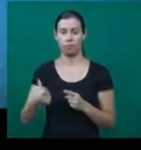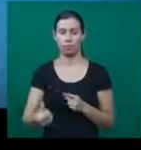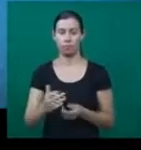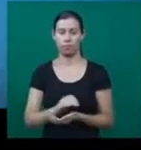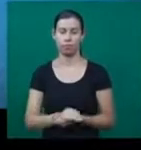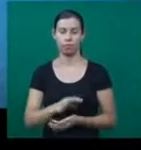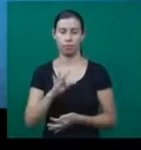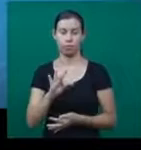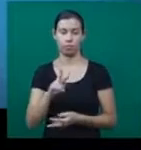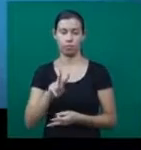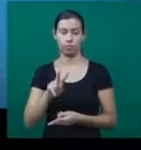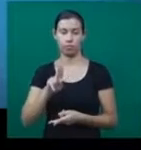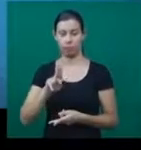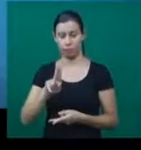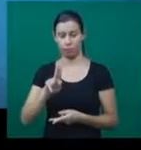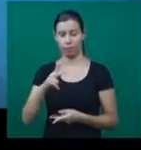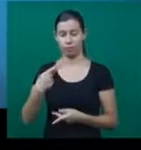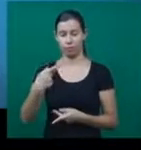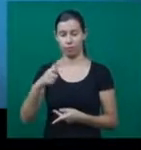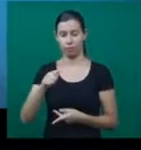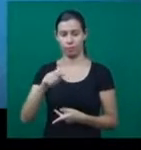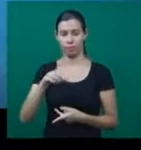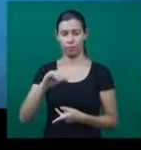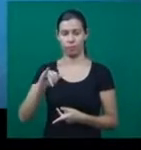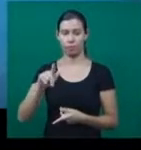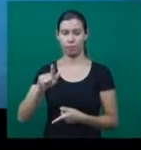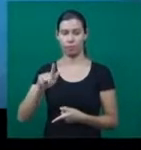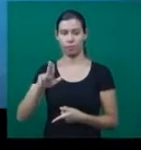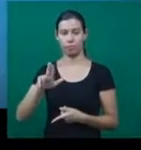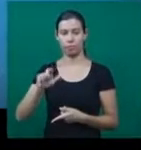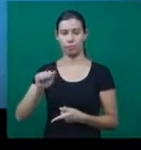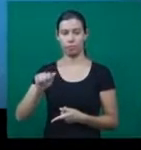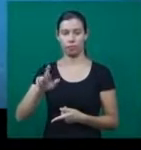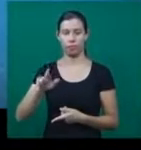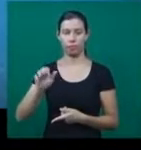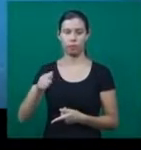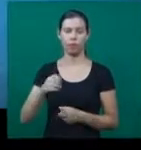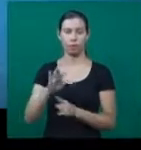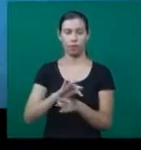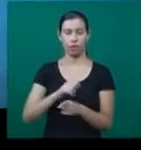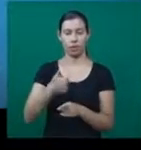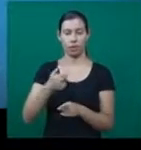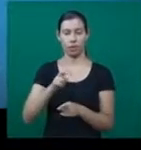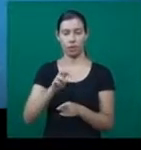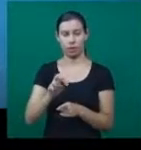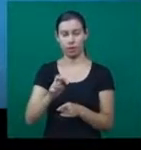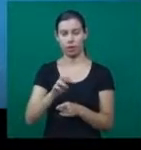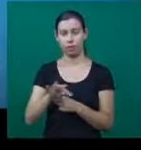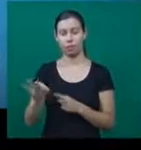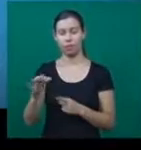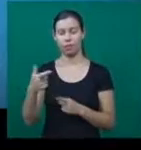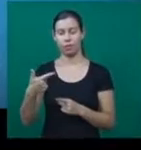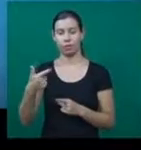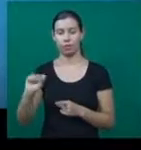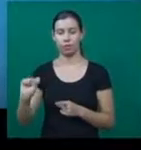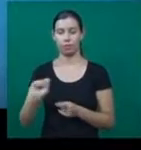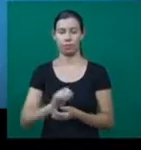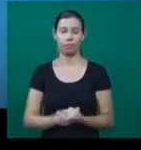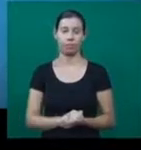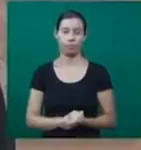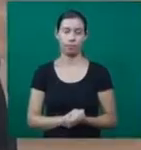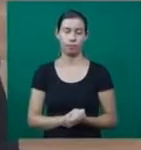Tupaciguara, a temperatura também varia. Entre 15 graus à mínima e à máxima, pode chegar aos 28 graus.